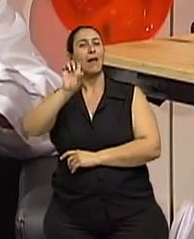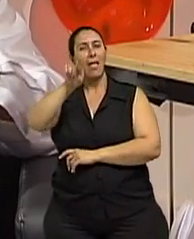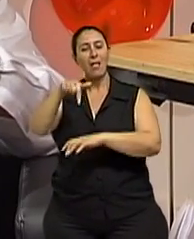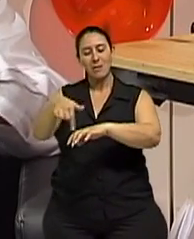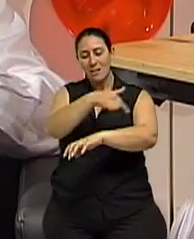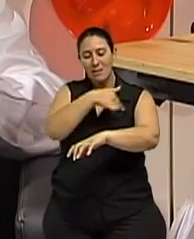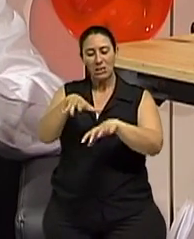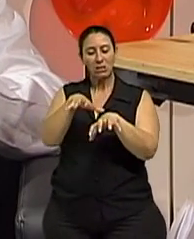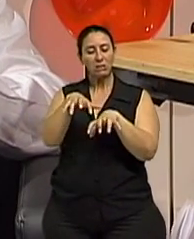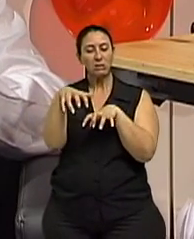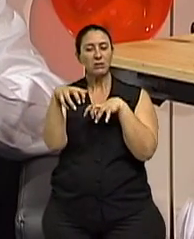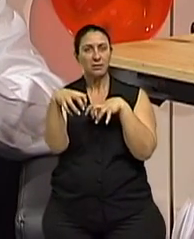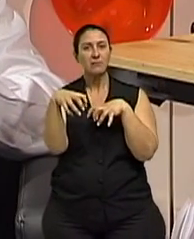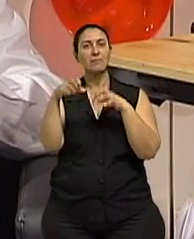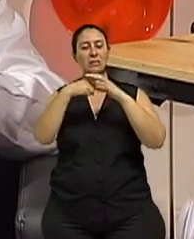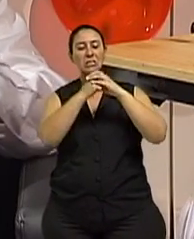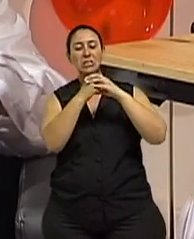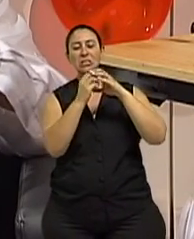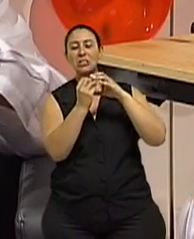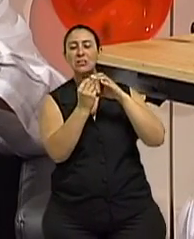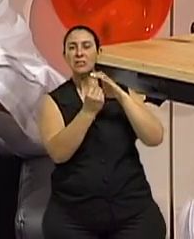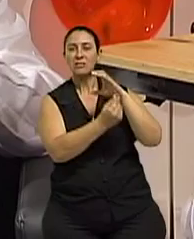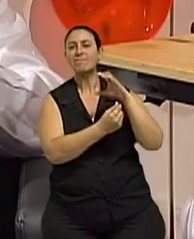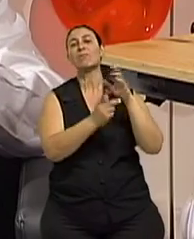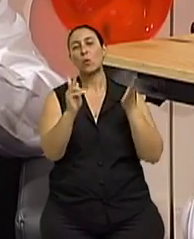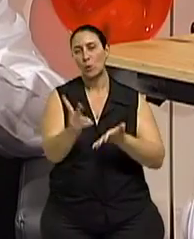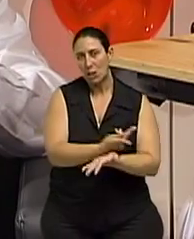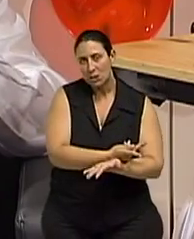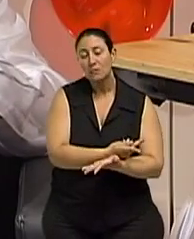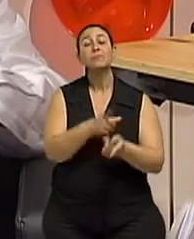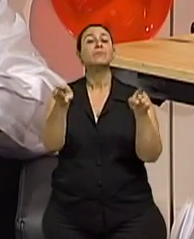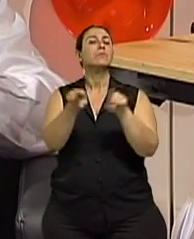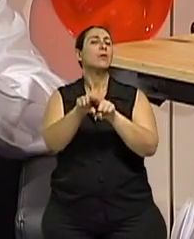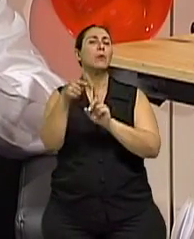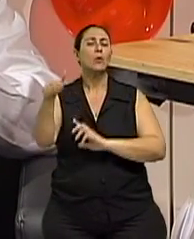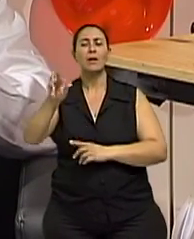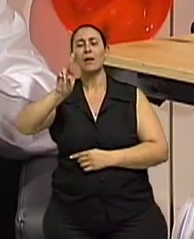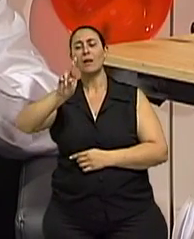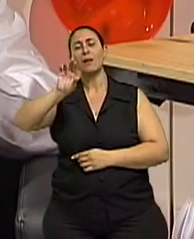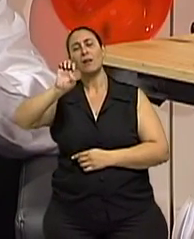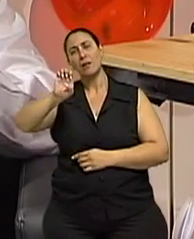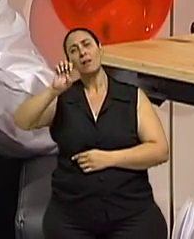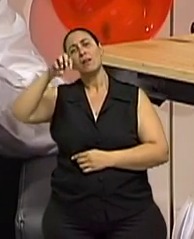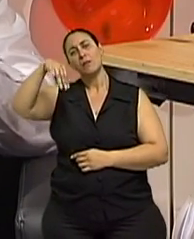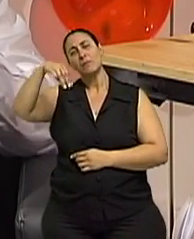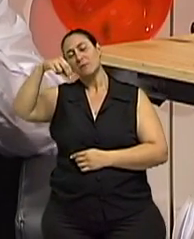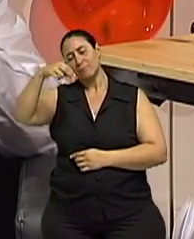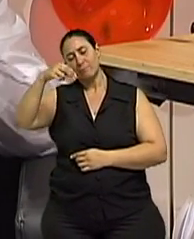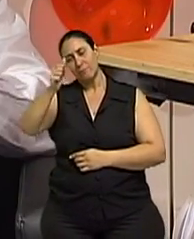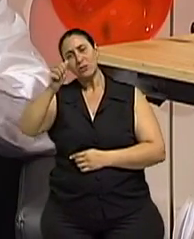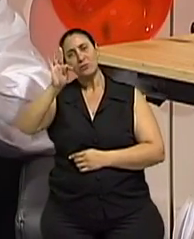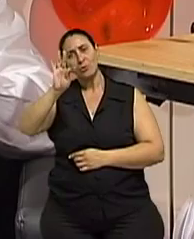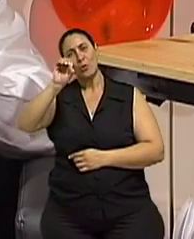articulação, acaba levando ao desgaste da cartilagem. Algumas doenças também reumatológicas podem levar. Algumas